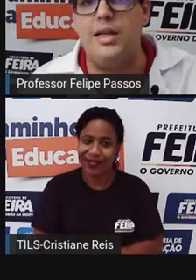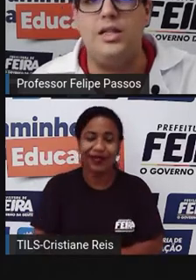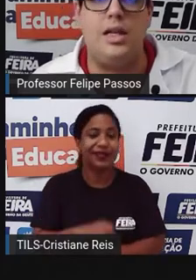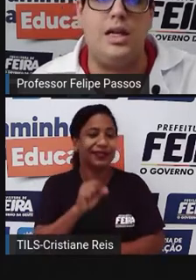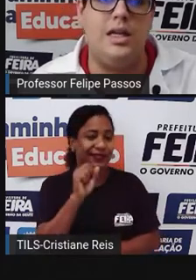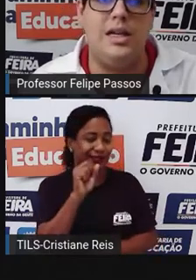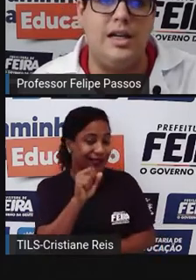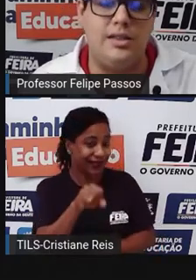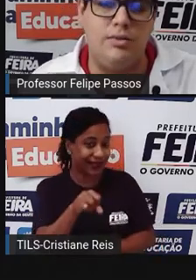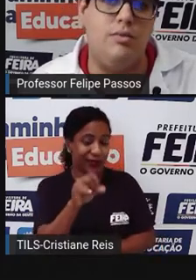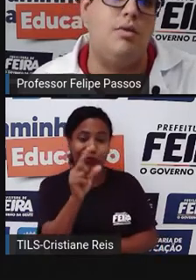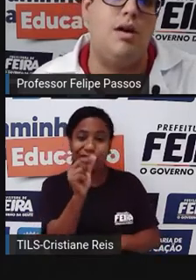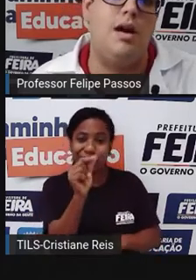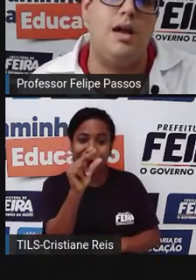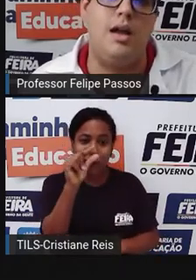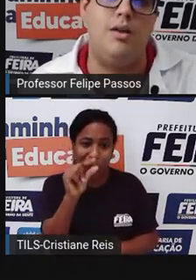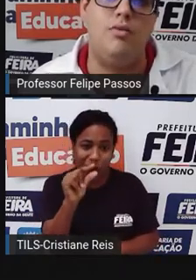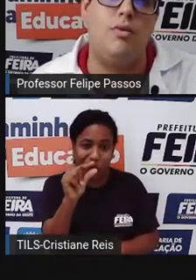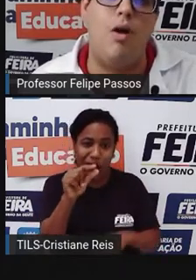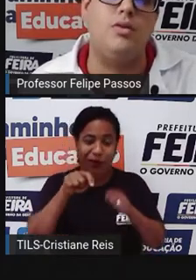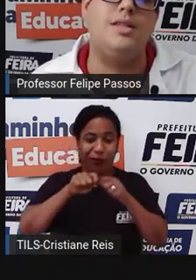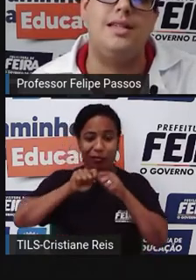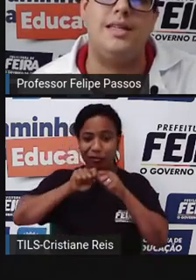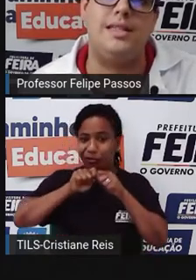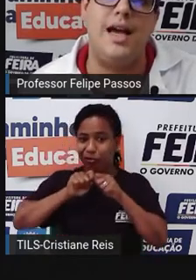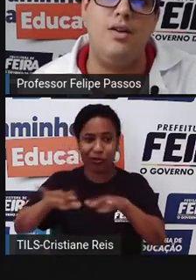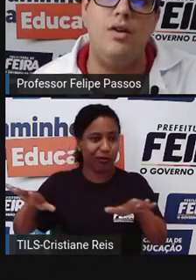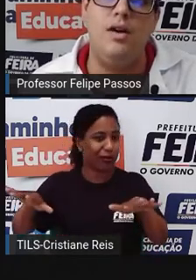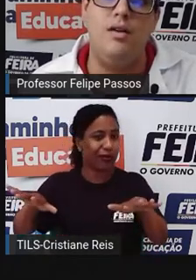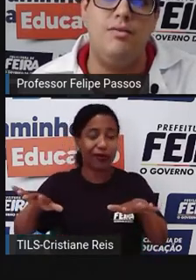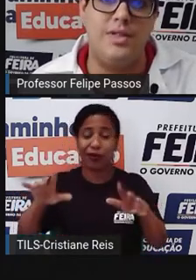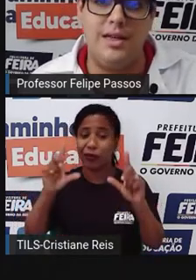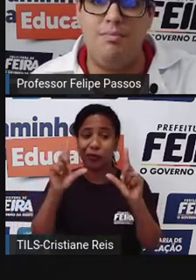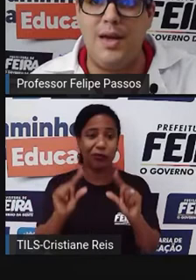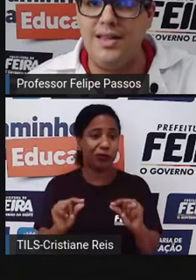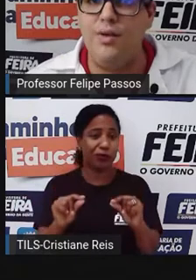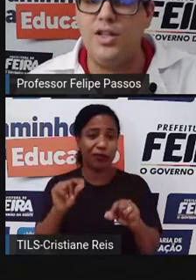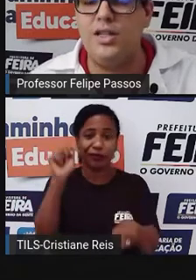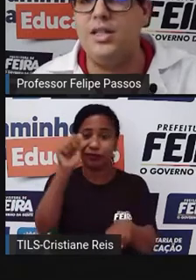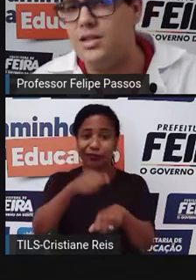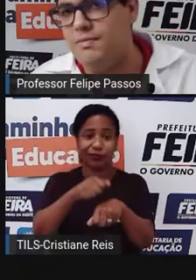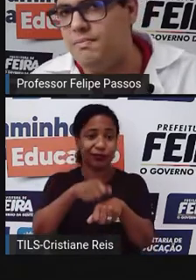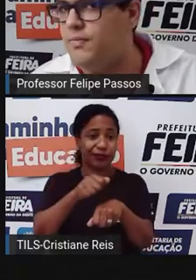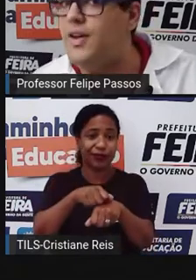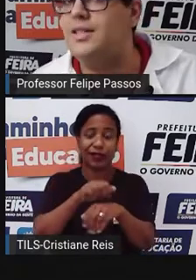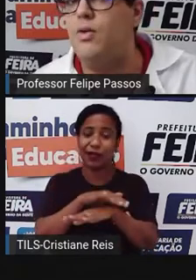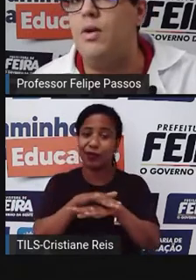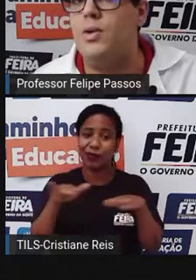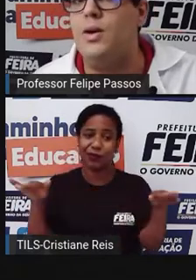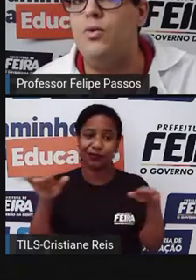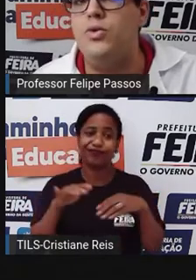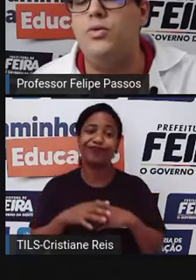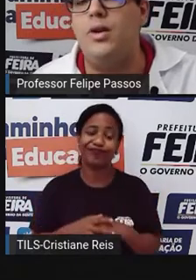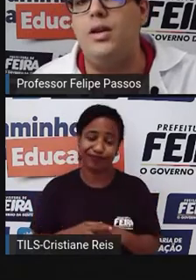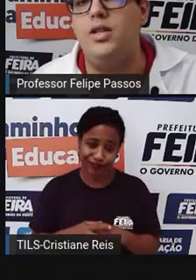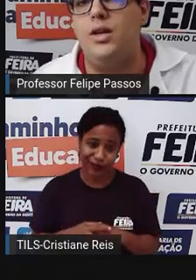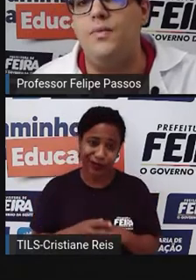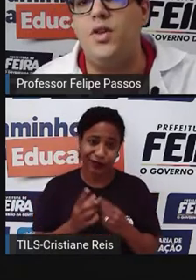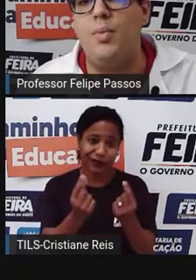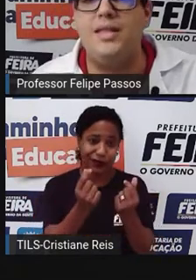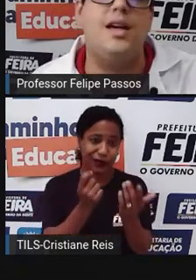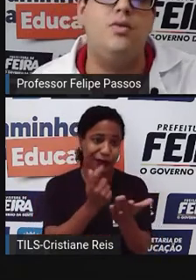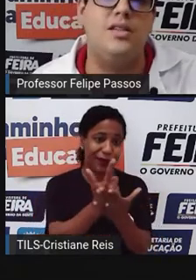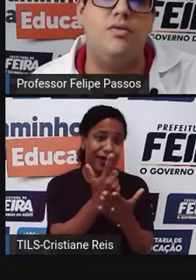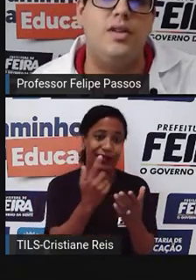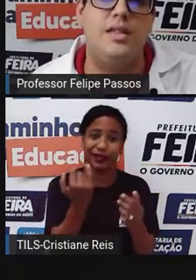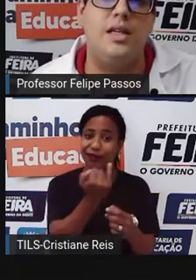nada que a gente tem e gasta com algo desnecessário, você perdeu a chance de fazer alguma coisa útil com aquele dinheiro.